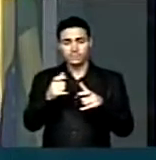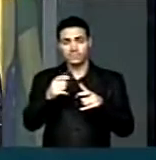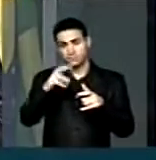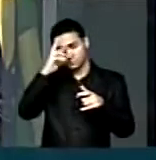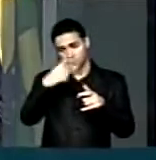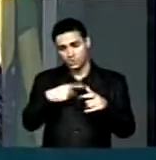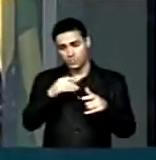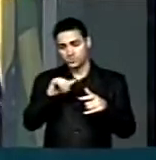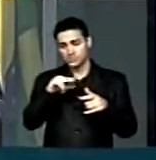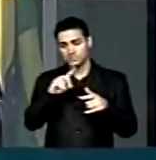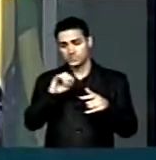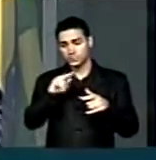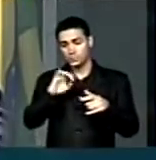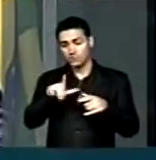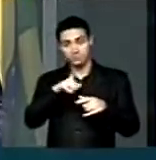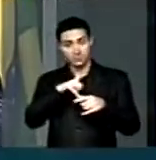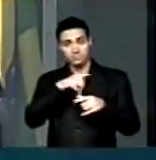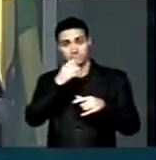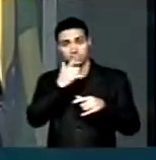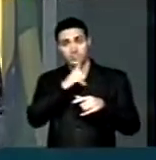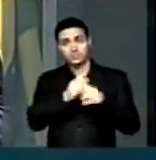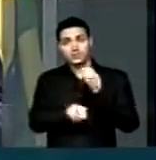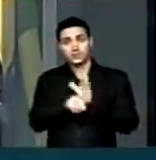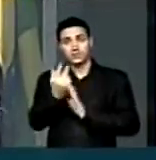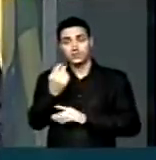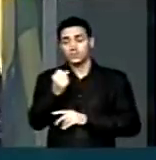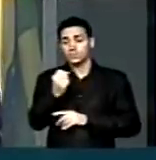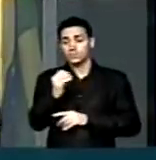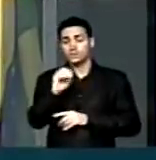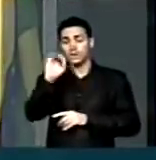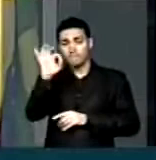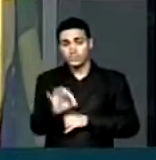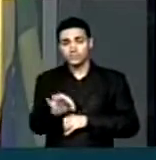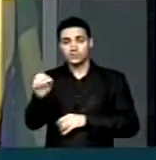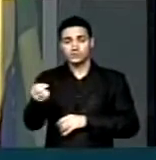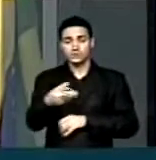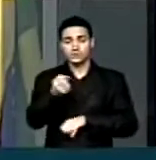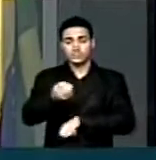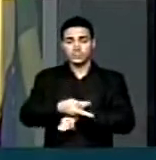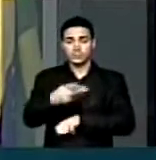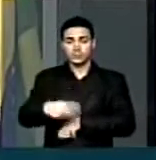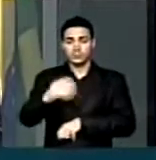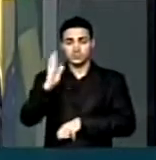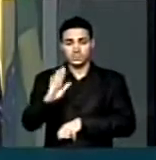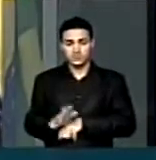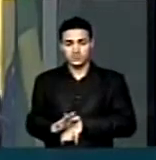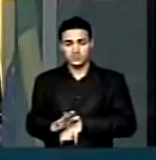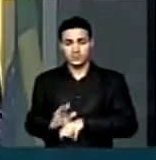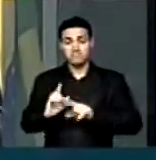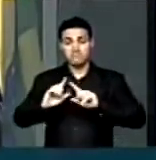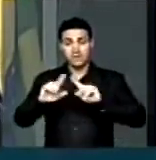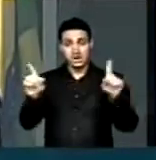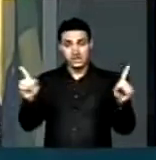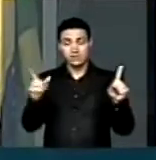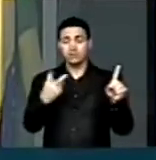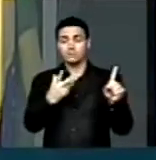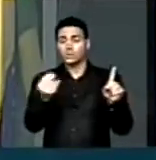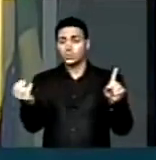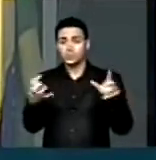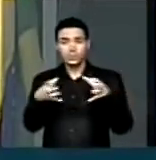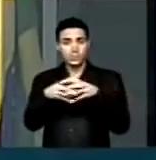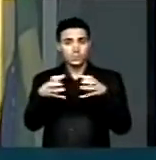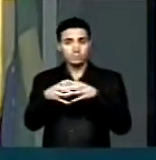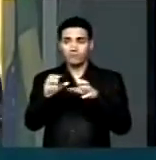que estão gerando 80% dos novos empregos do país, mas muitas categorias